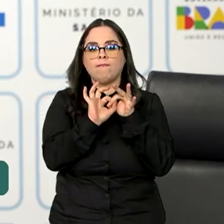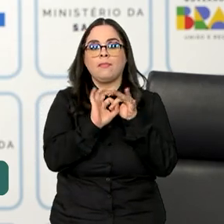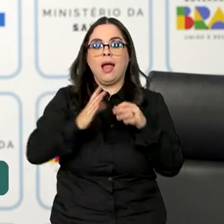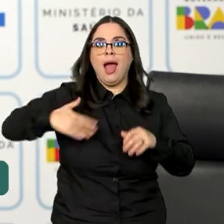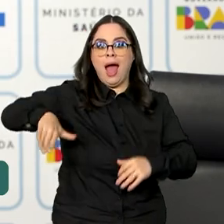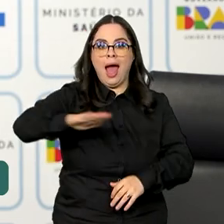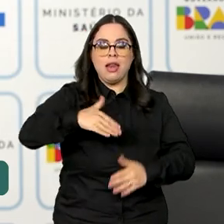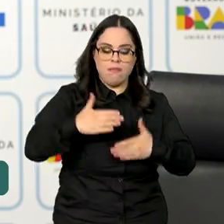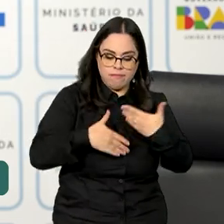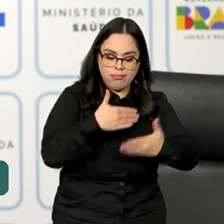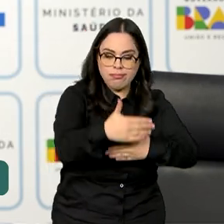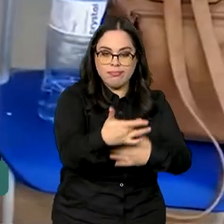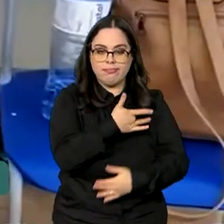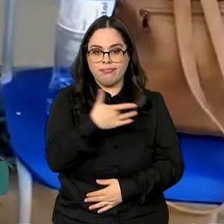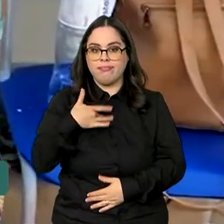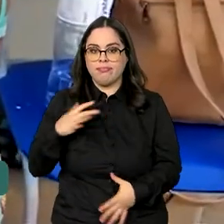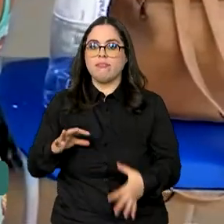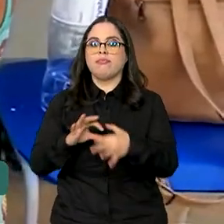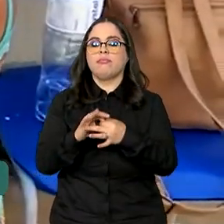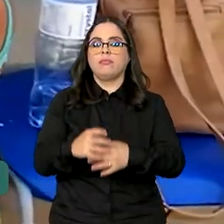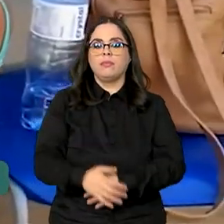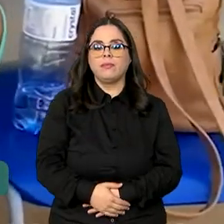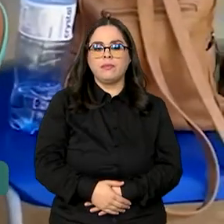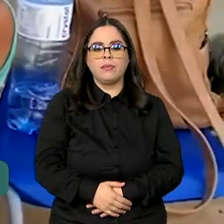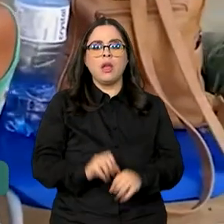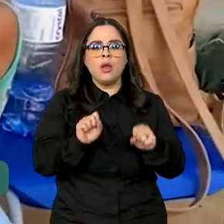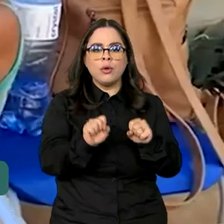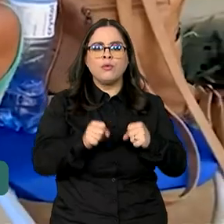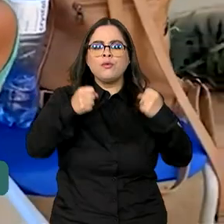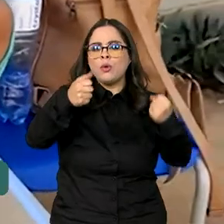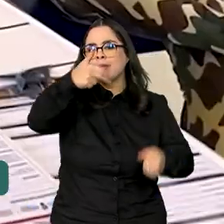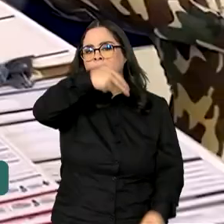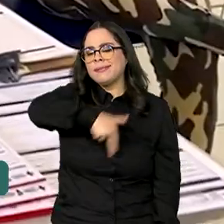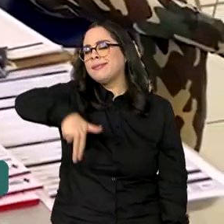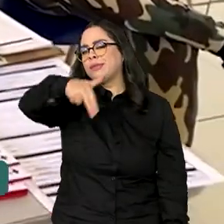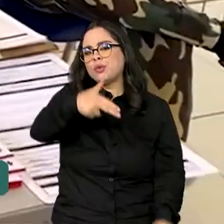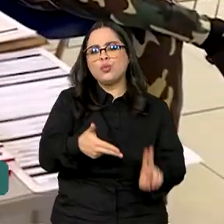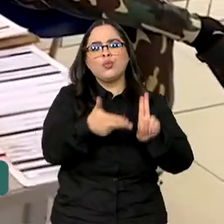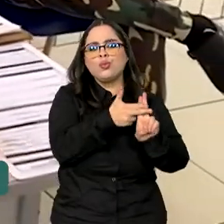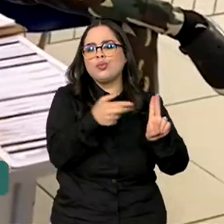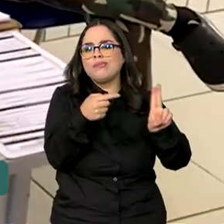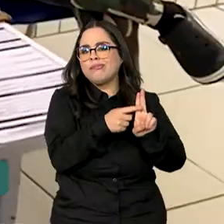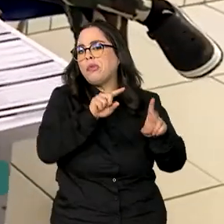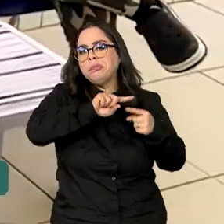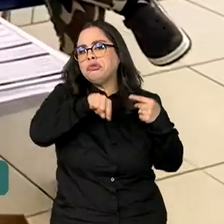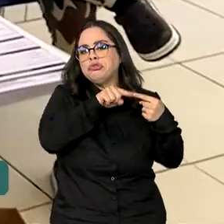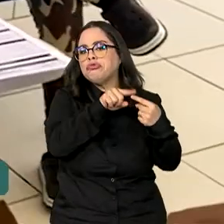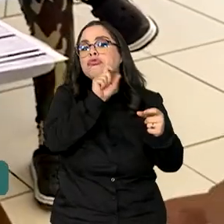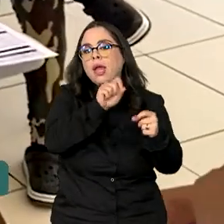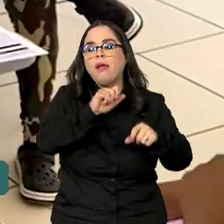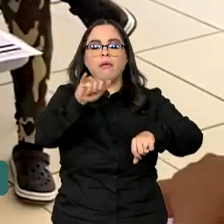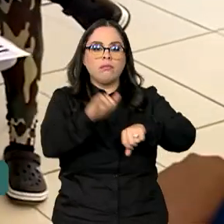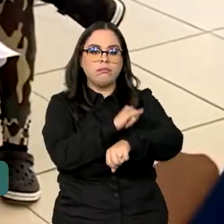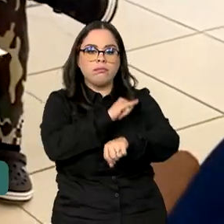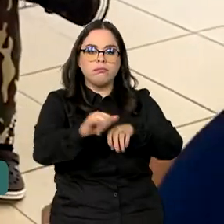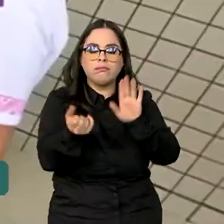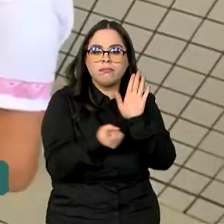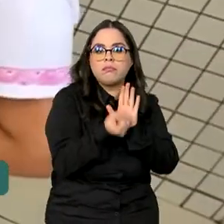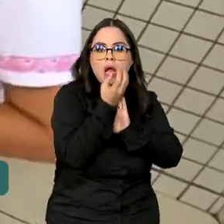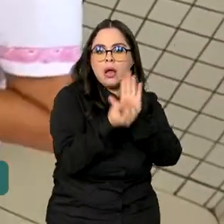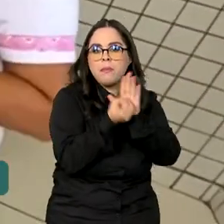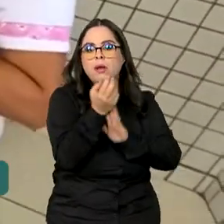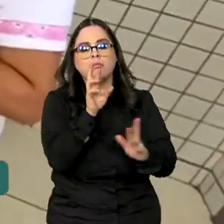o nosso processo de saúde. A Força Nacional do SUS tem a tarefa de elaborar estratégias em